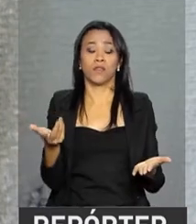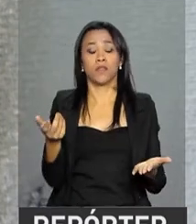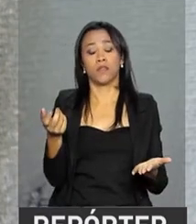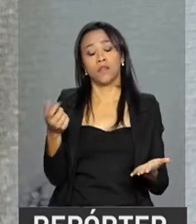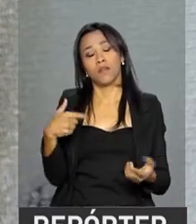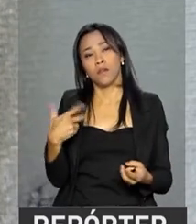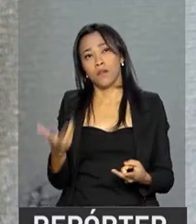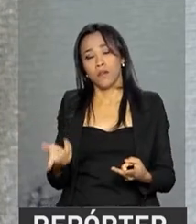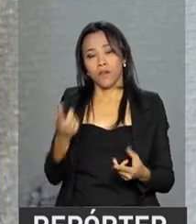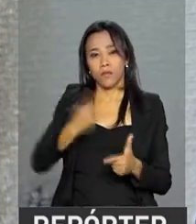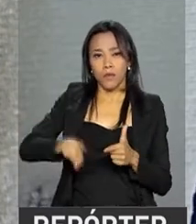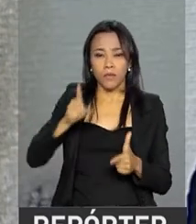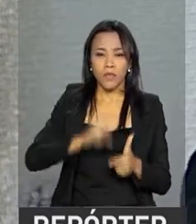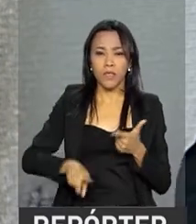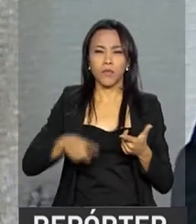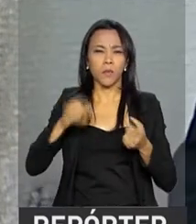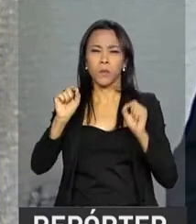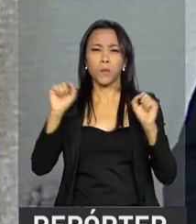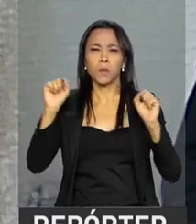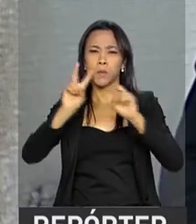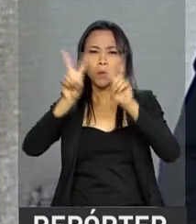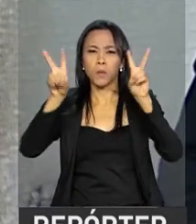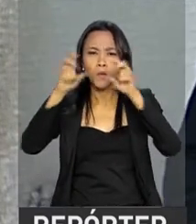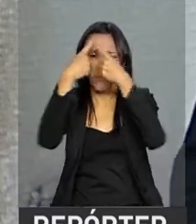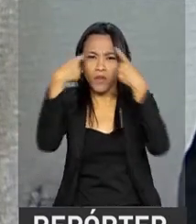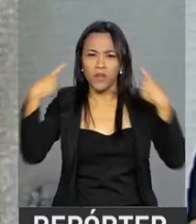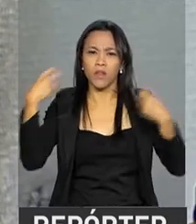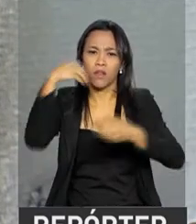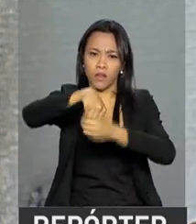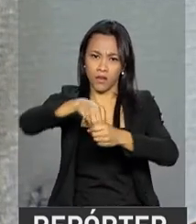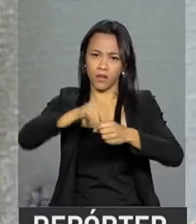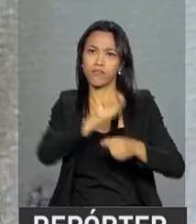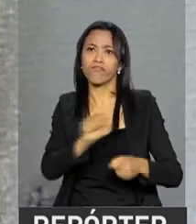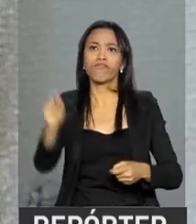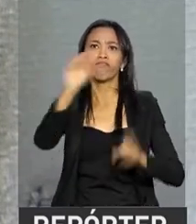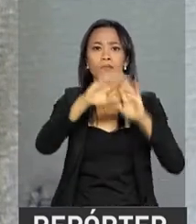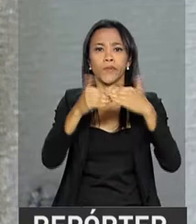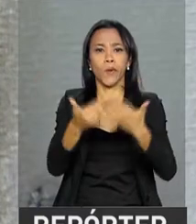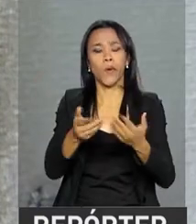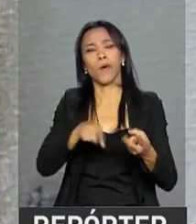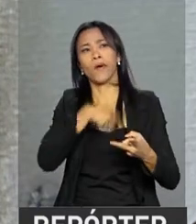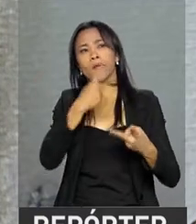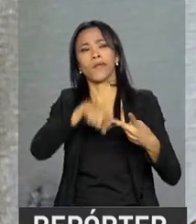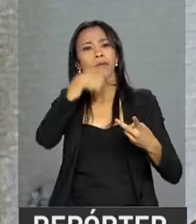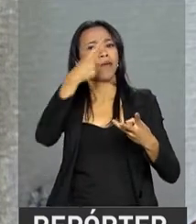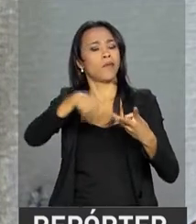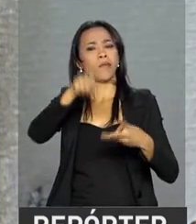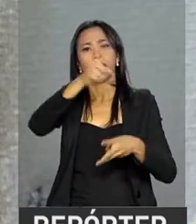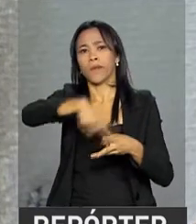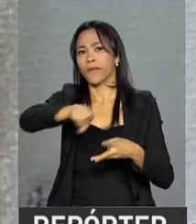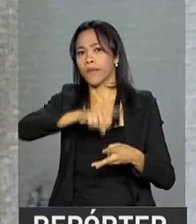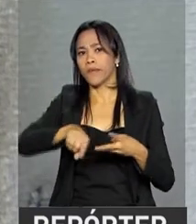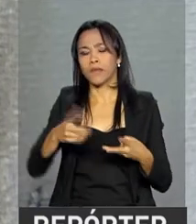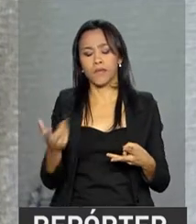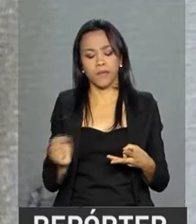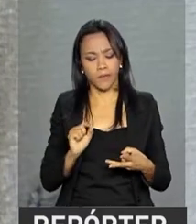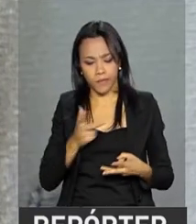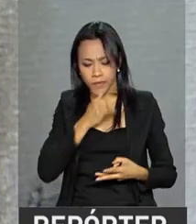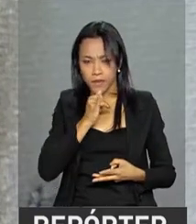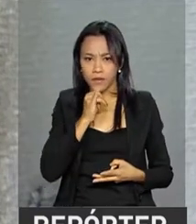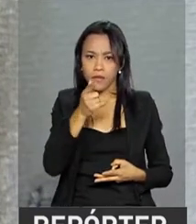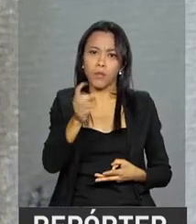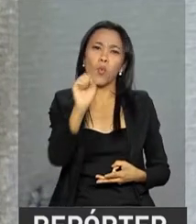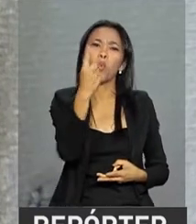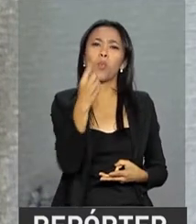problemas relacionados à violência dentro de escolas, problemas que colocam, por exemplo,